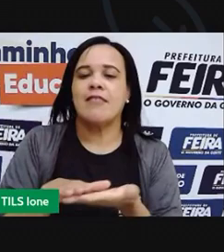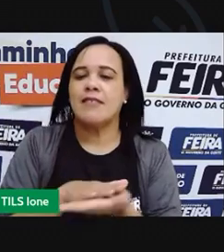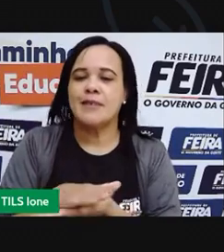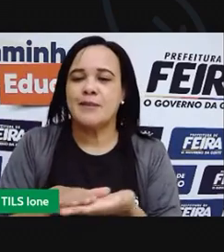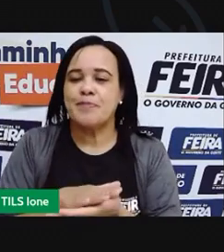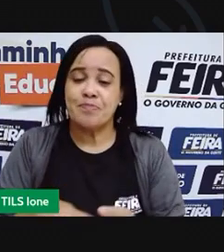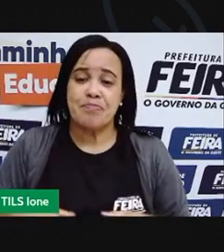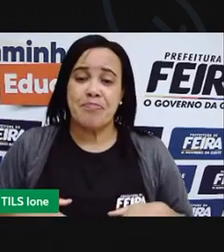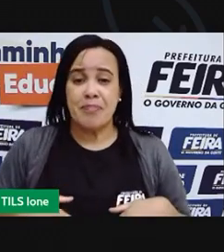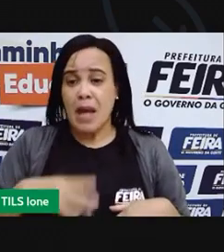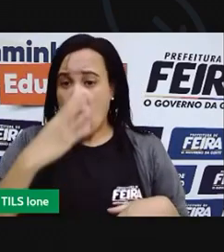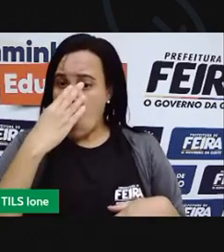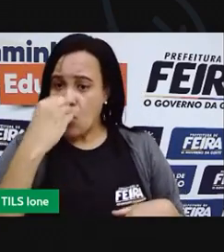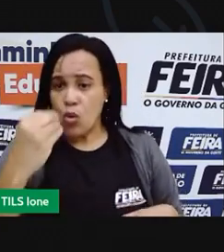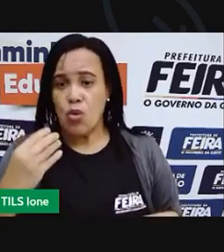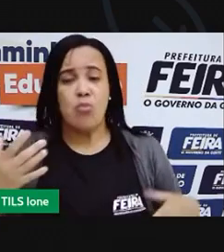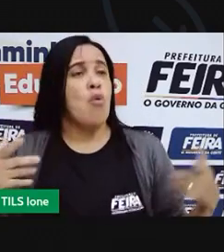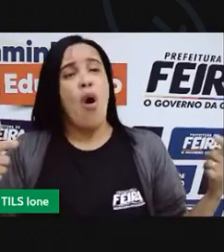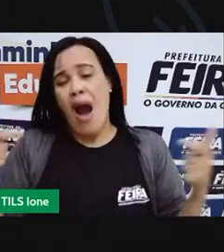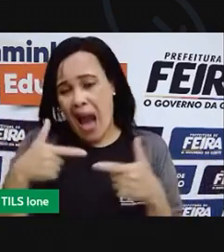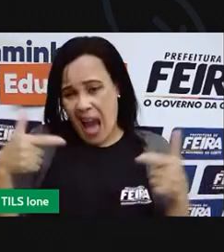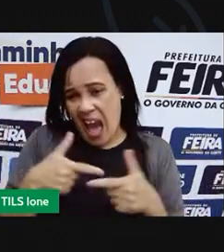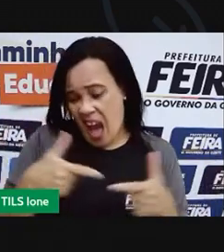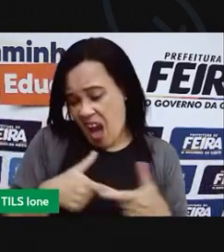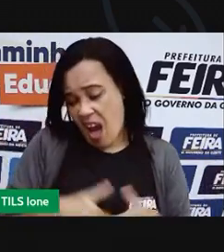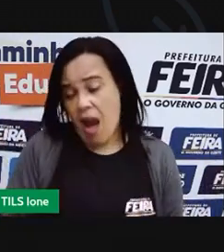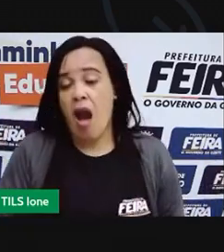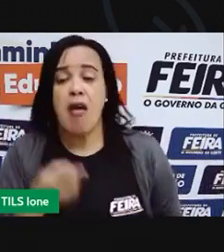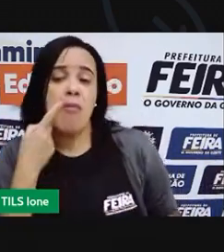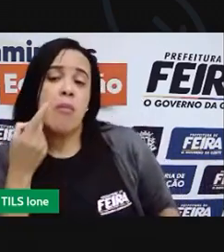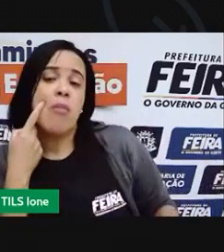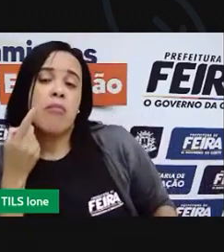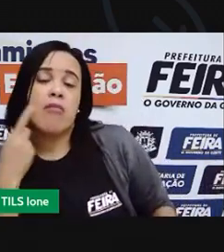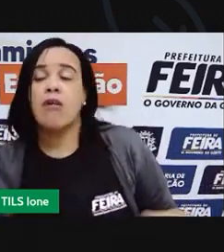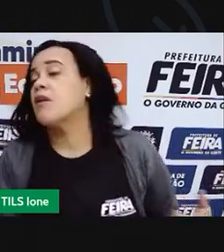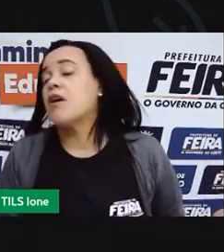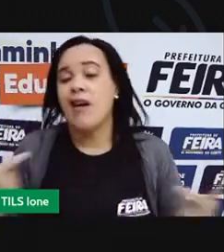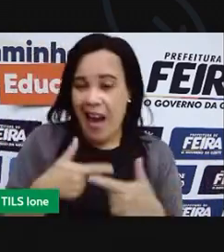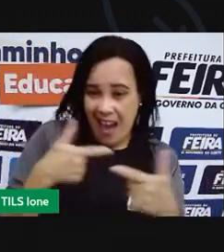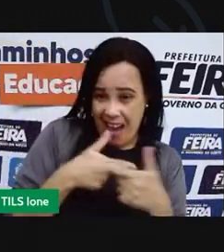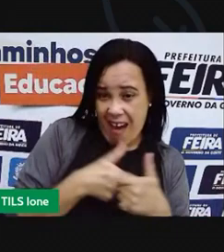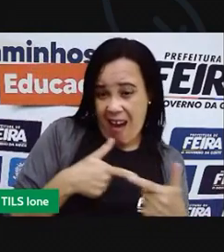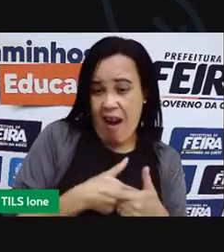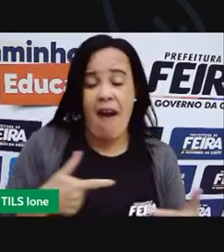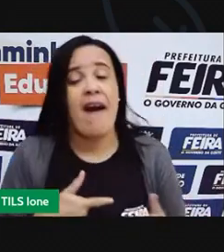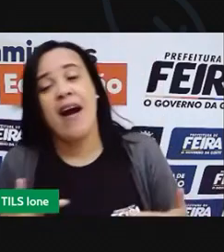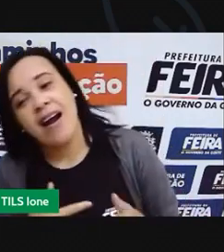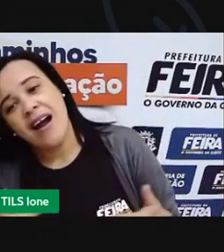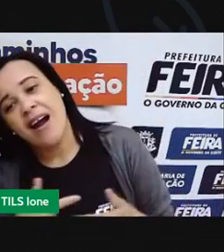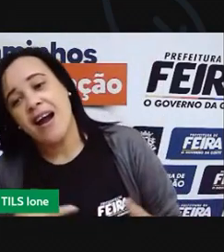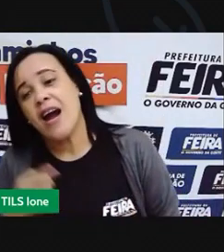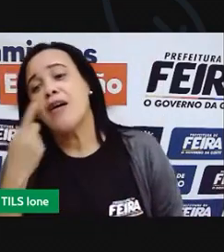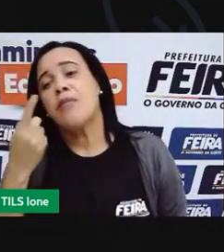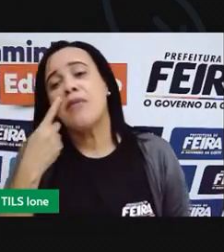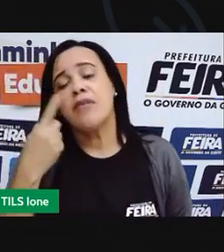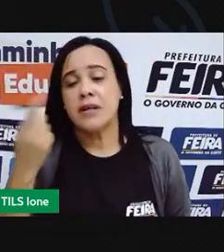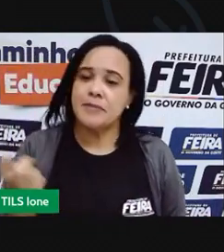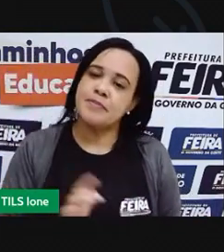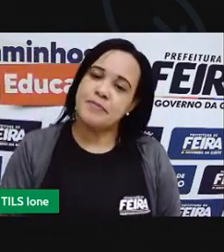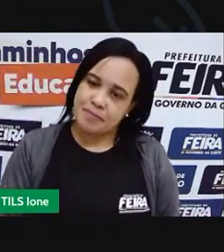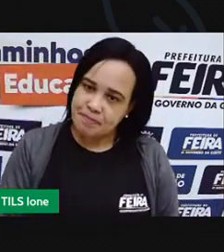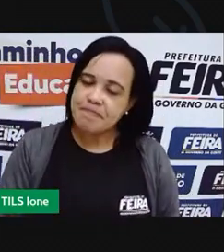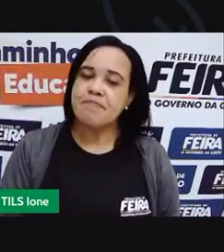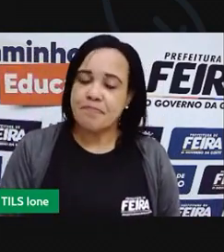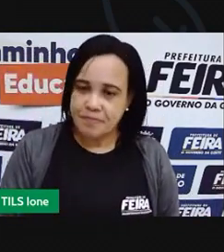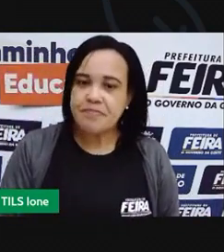começou a rir. Ha, ha, ha, ha, ha. Vamos ver se a casa vai resistir. Então, ele,